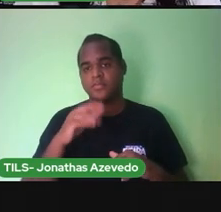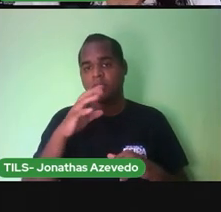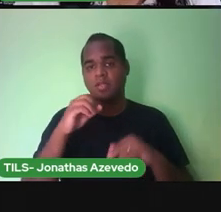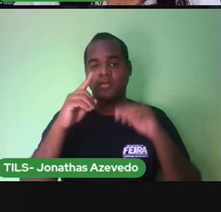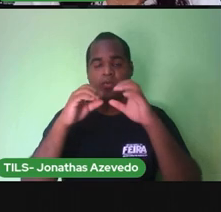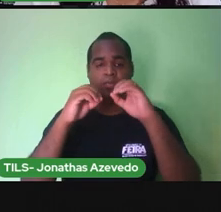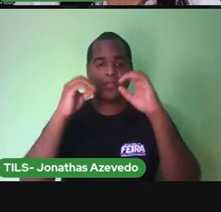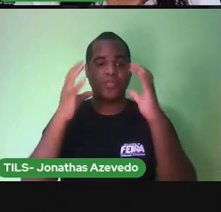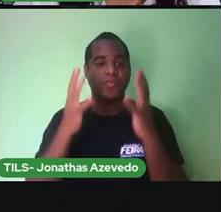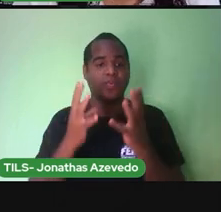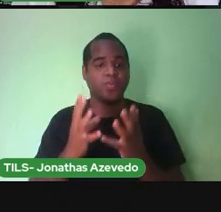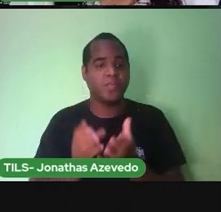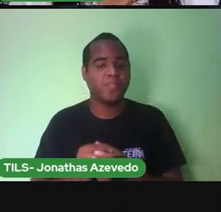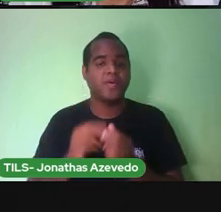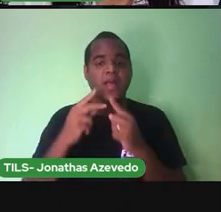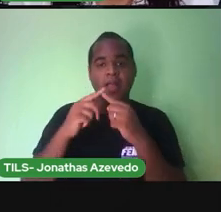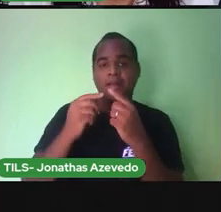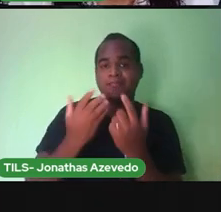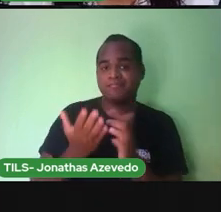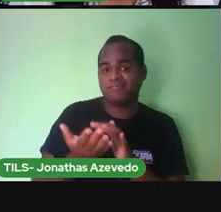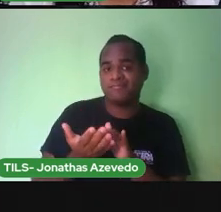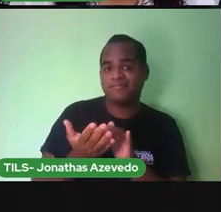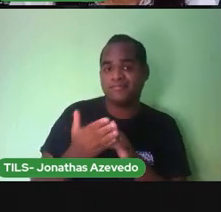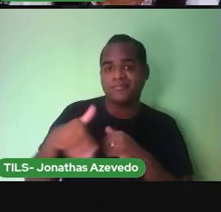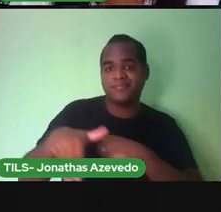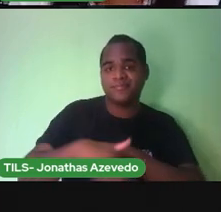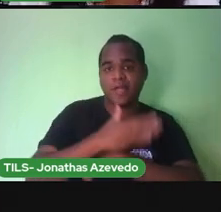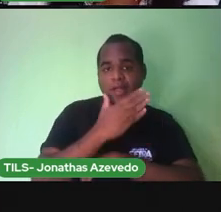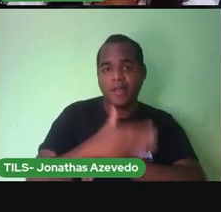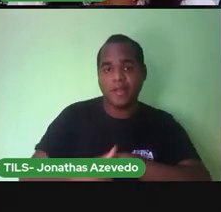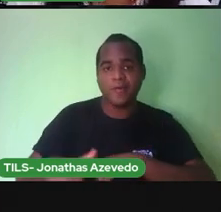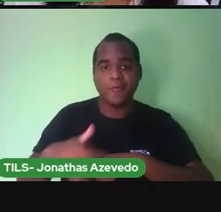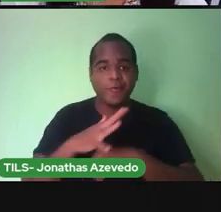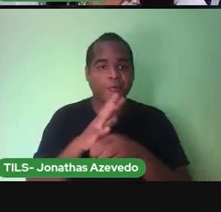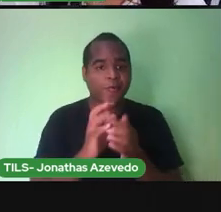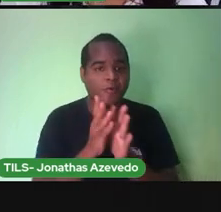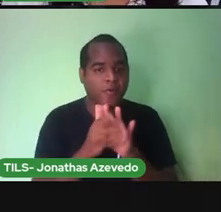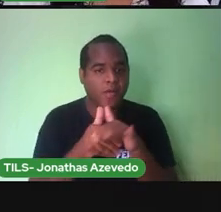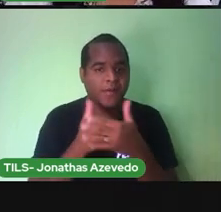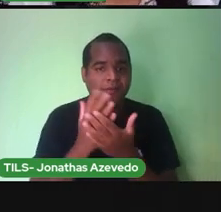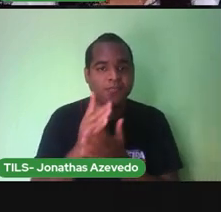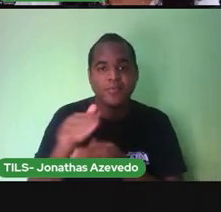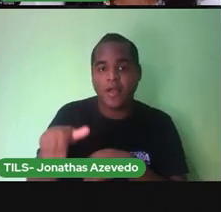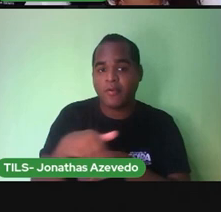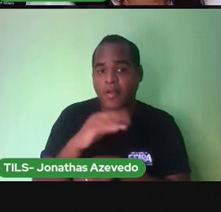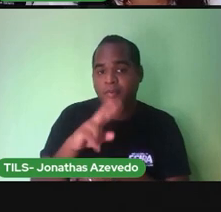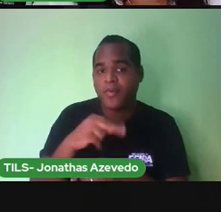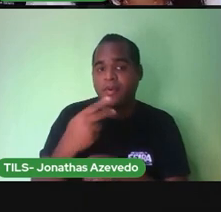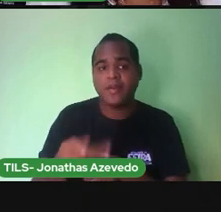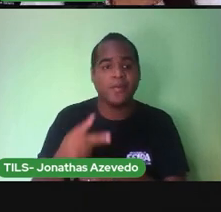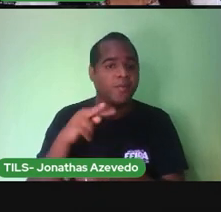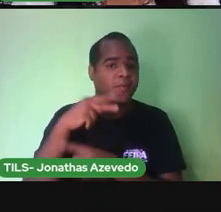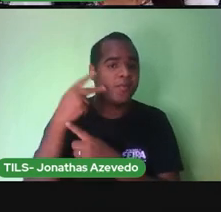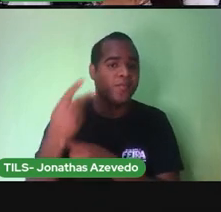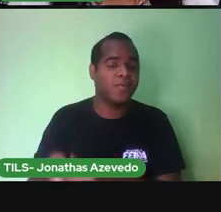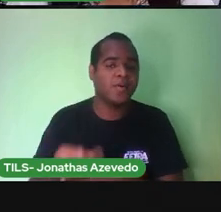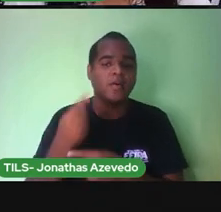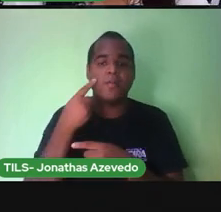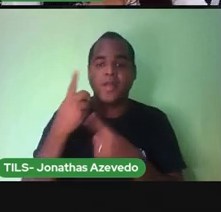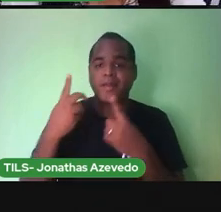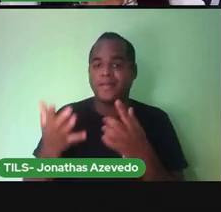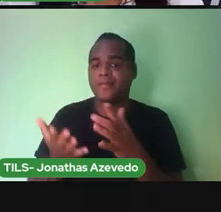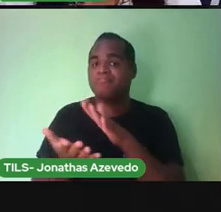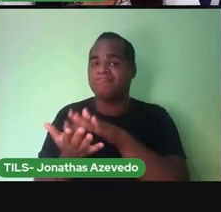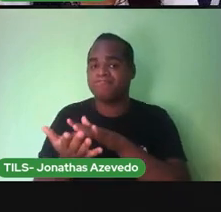o balão, cai, cai o balão na rua do sabão. Não cai não, não cai não, não cai não. Cai